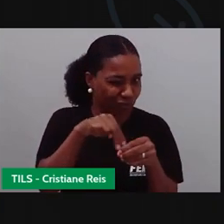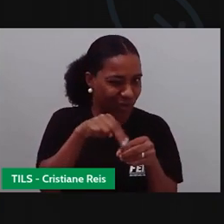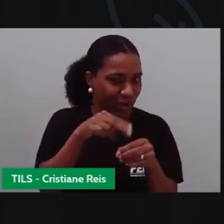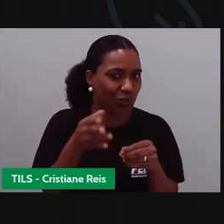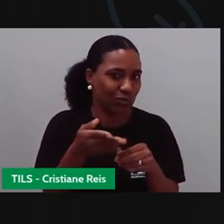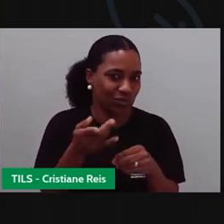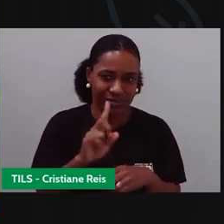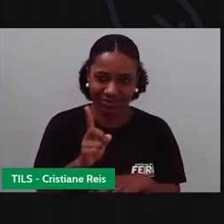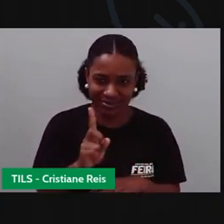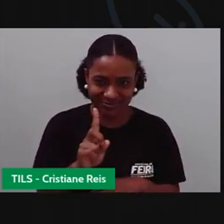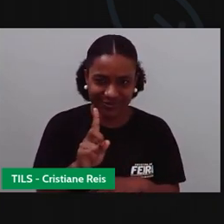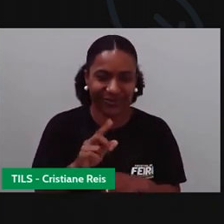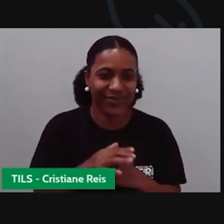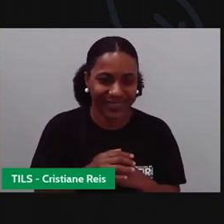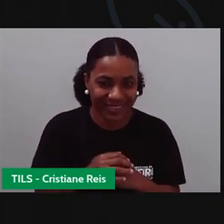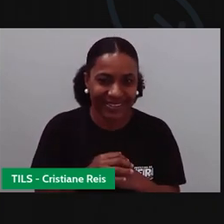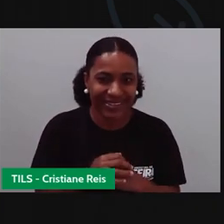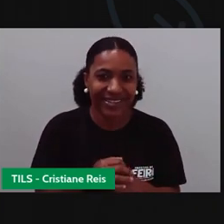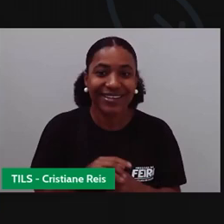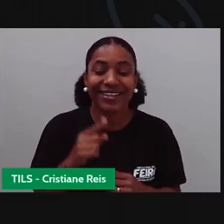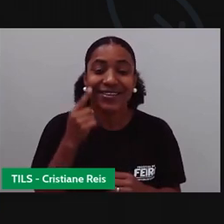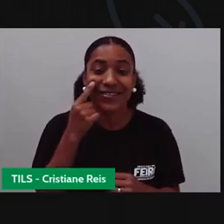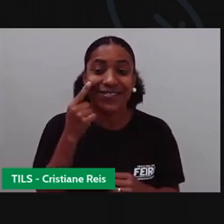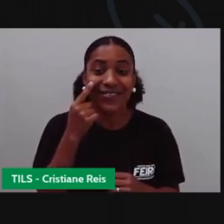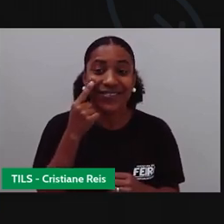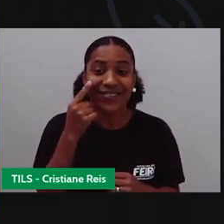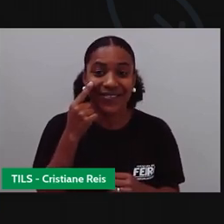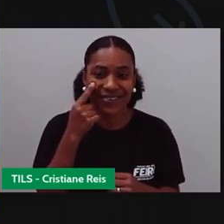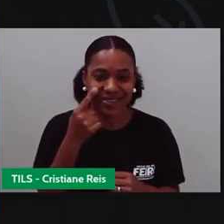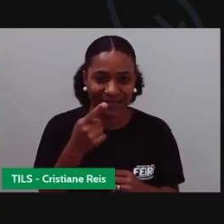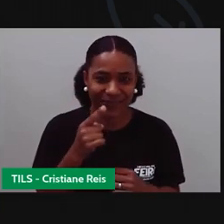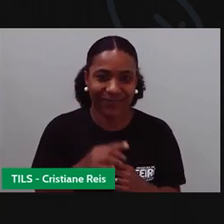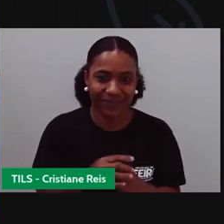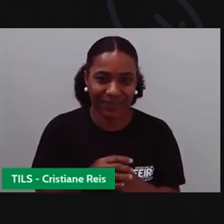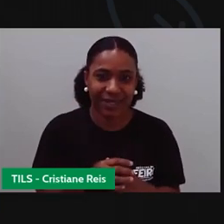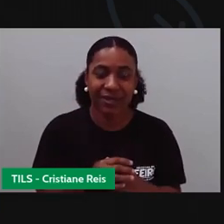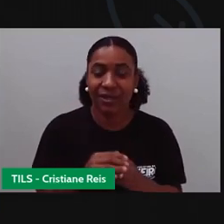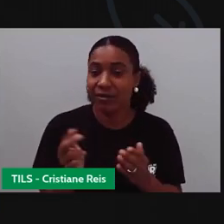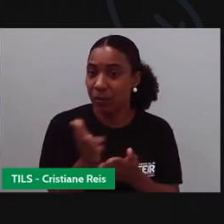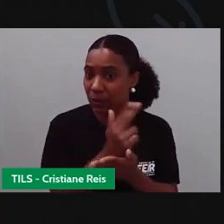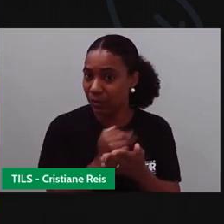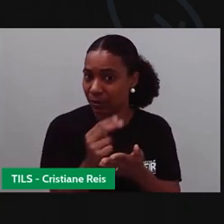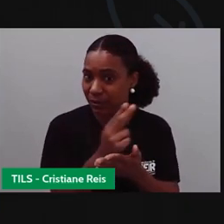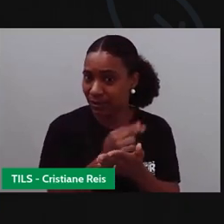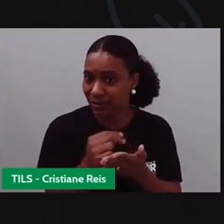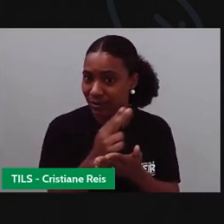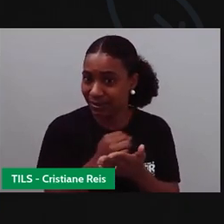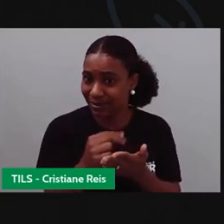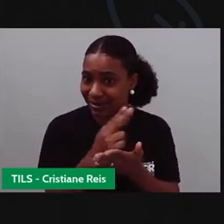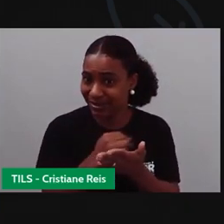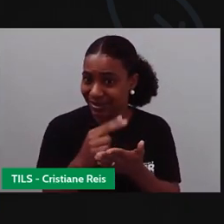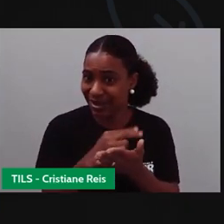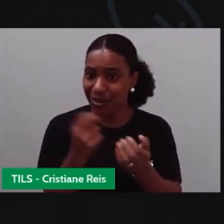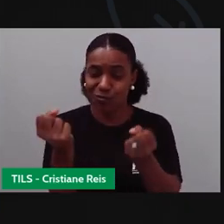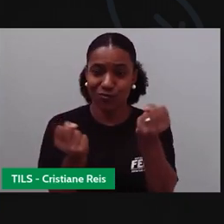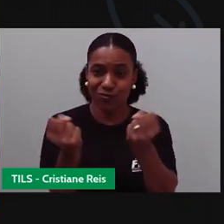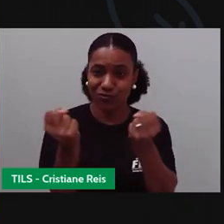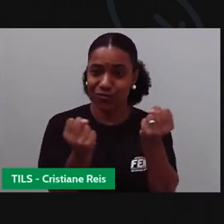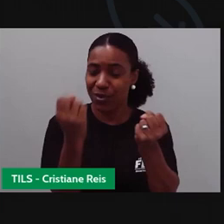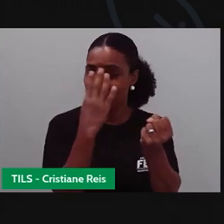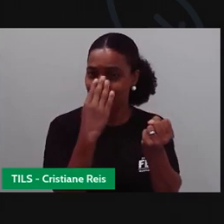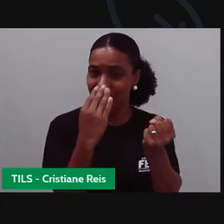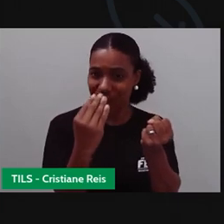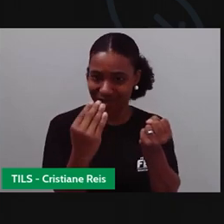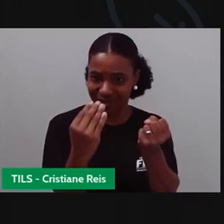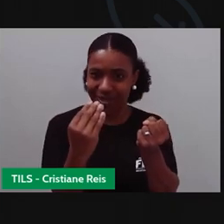não, tá? Bom, e aí, o que que vamos fazer? A gente vai desenhar aqui uma ambulância e vamos tentar, na verdade, vamos